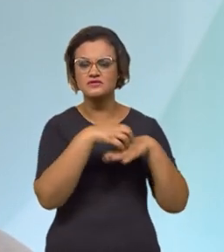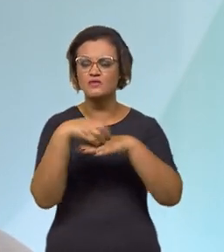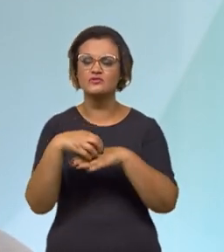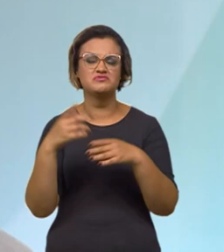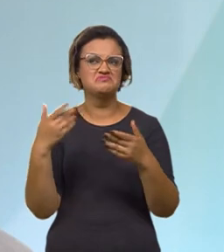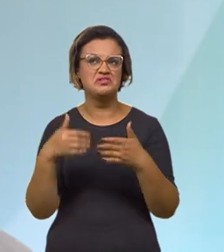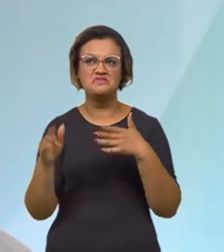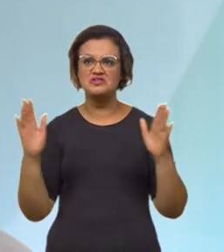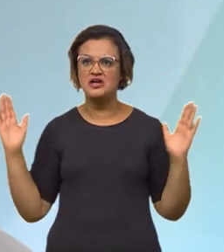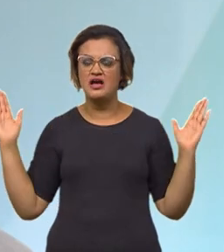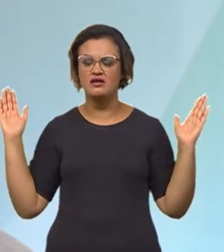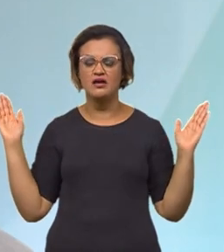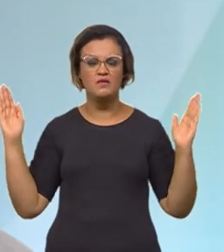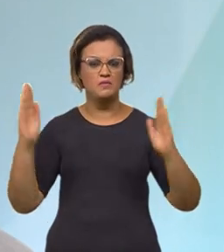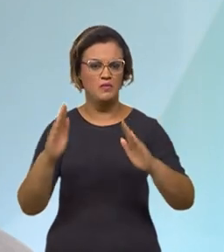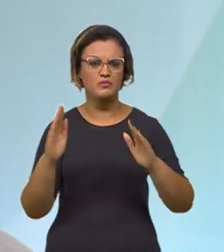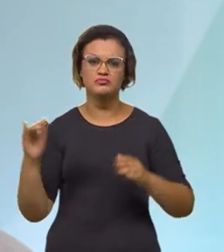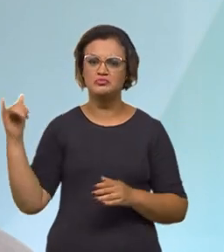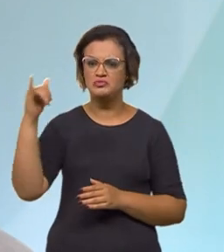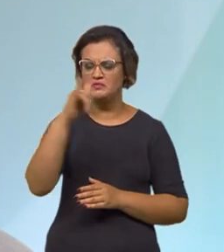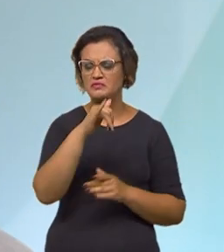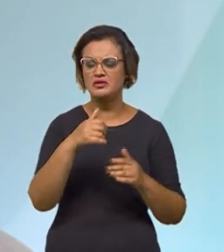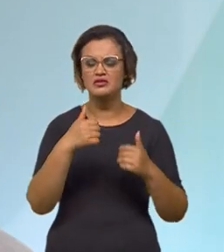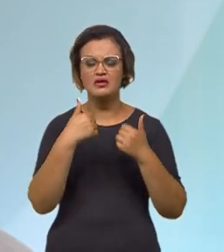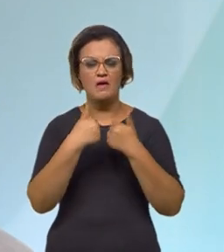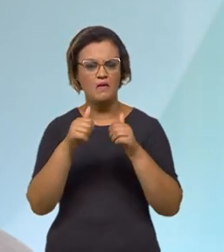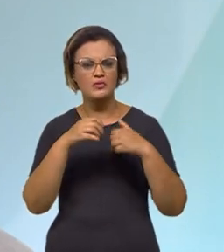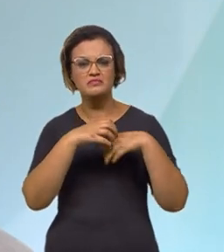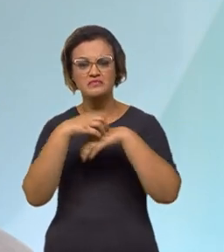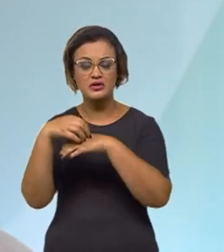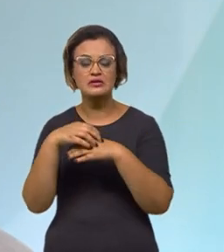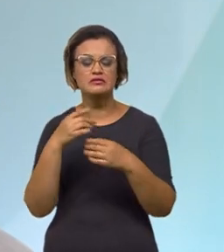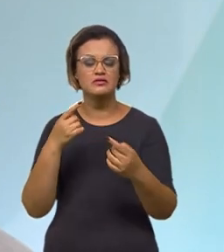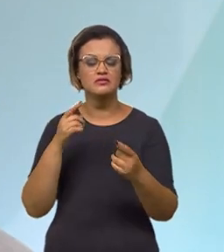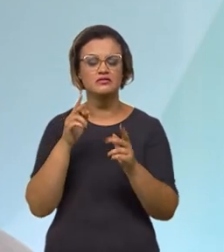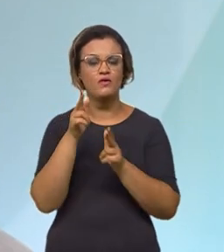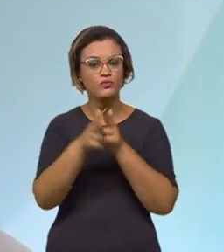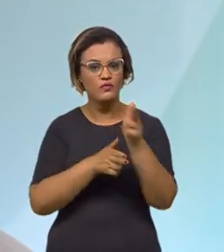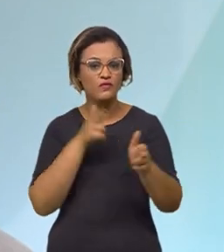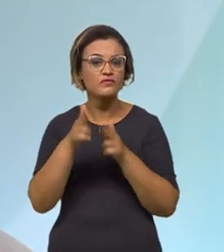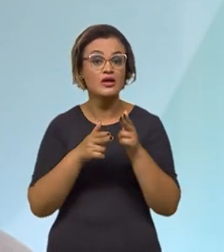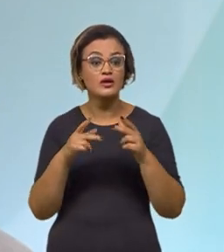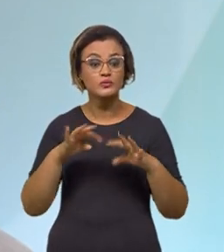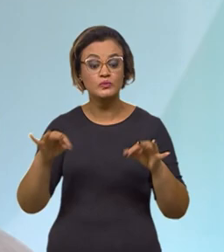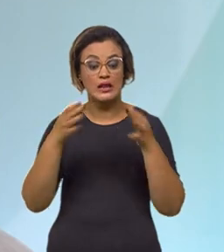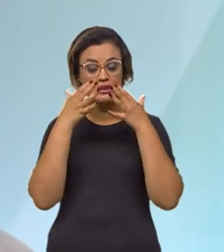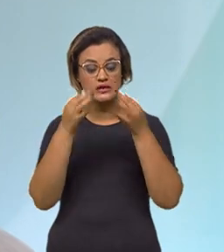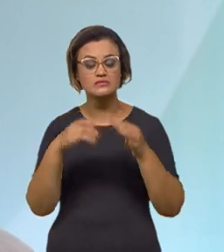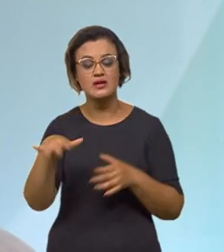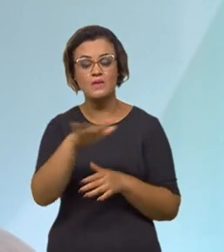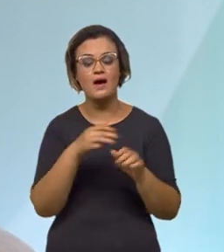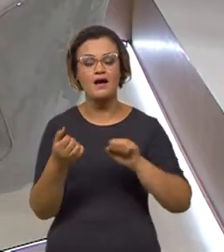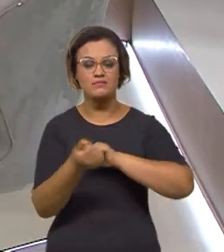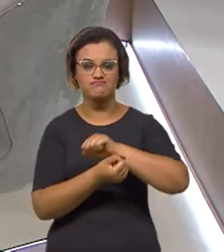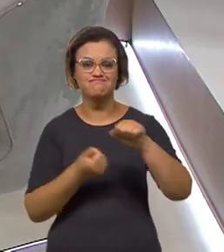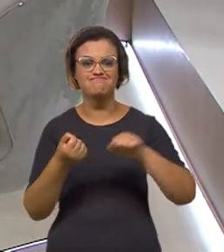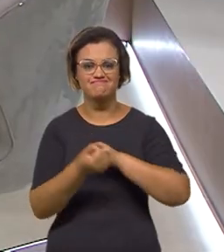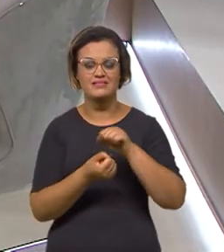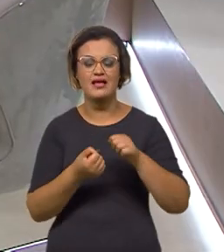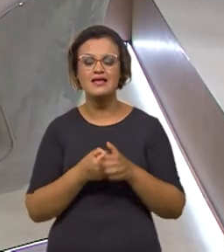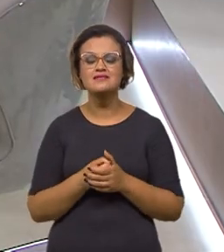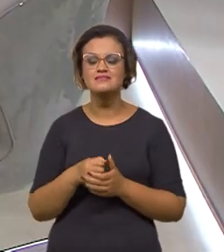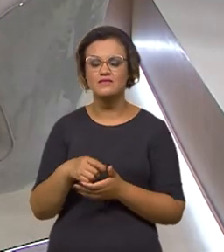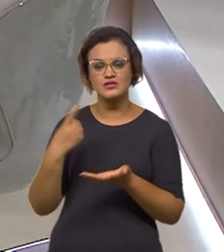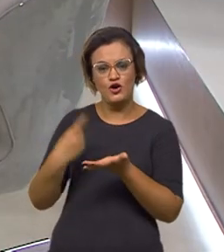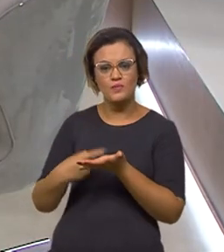aeroportos, ferrovias, rodovias, eles estão de olho em ativos que tenham esse olhar para a agenda de sustentabilidade. Então, o acordo com o BID, ele